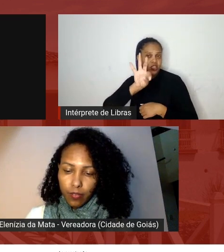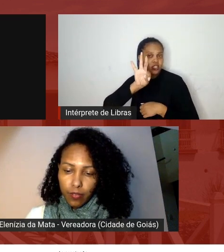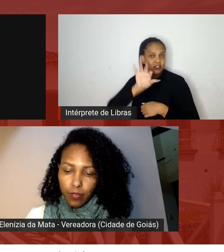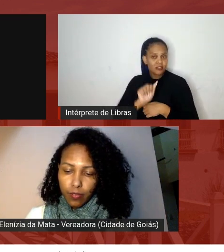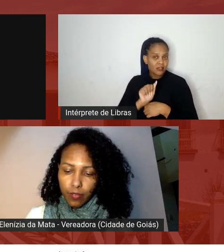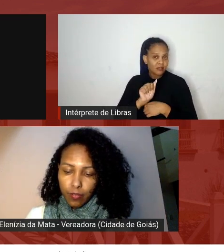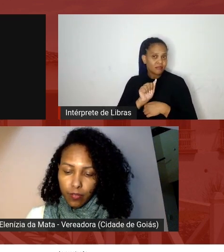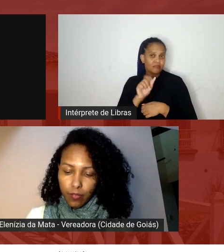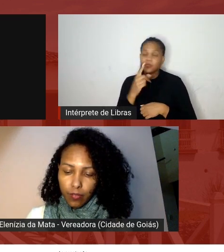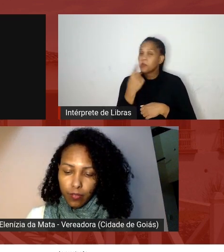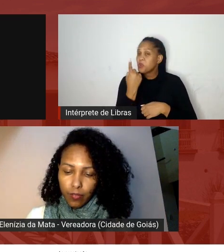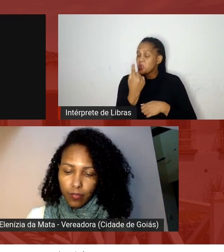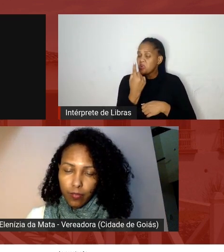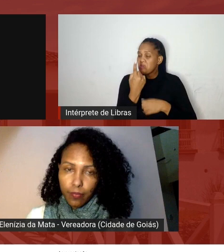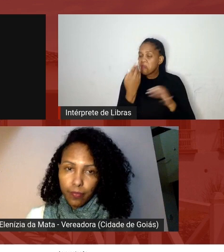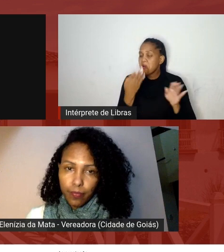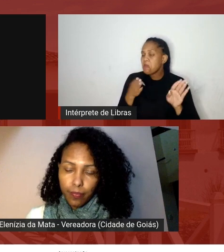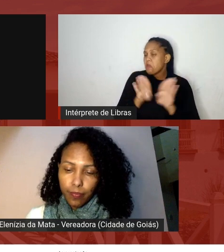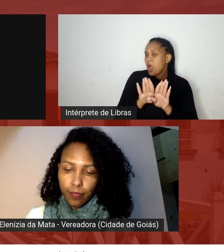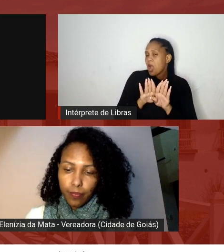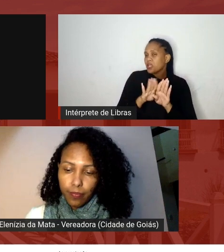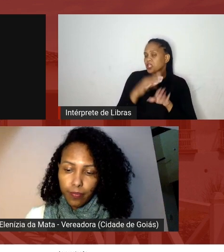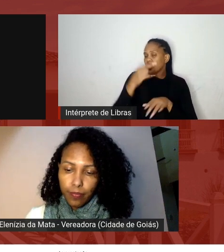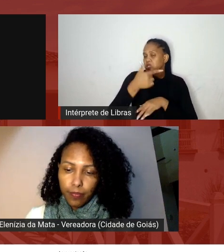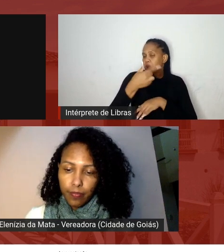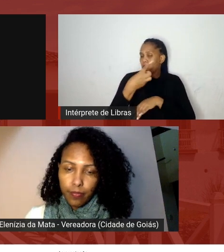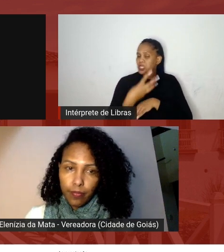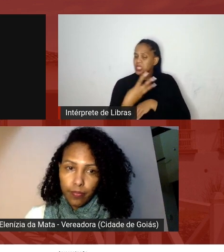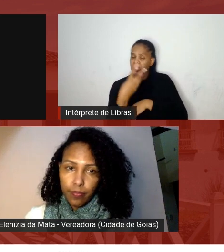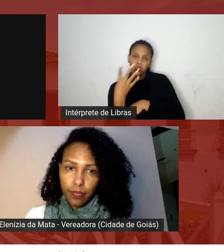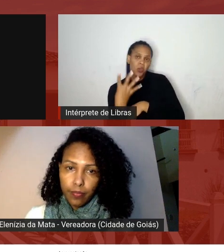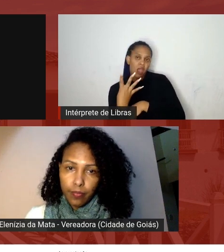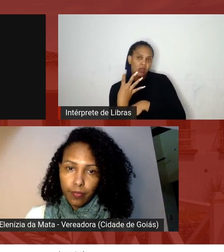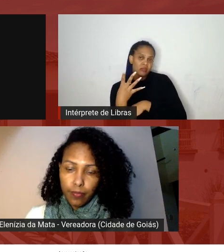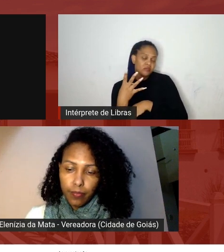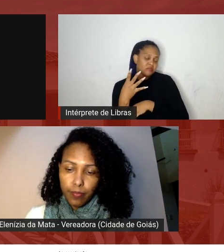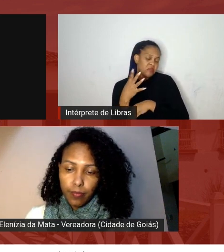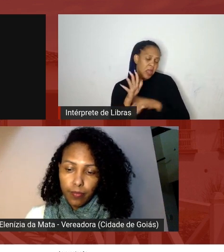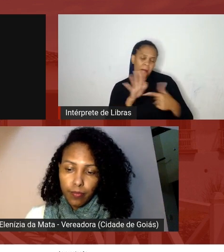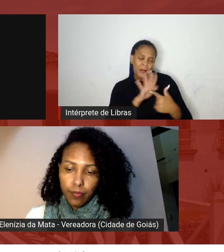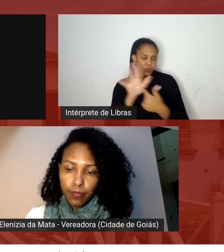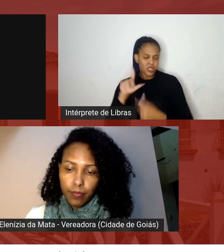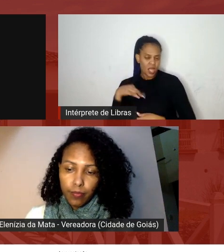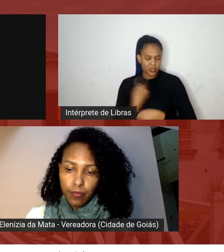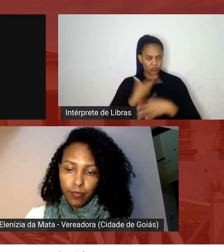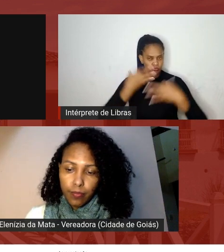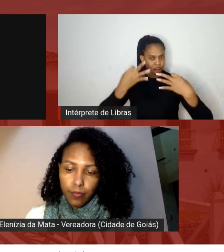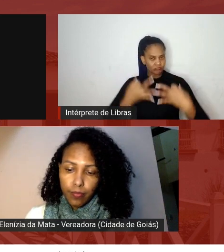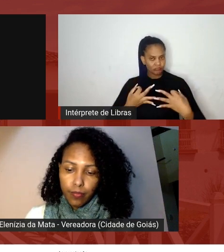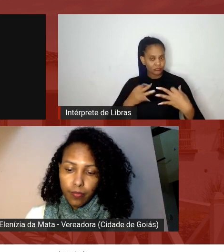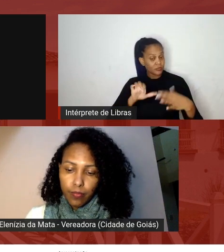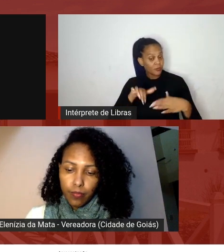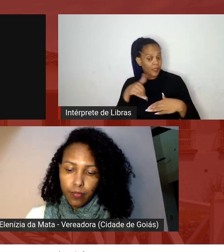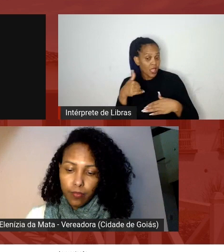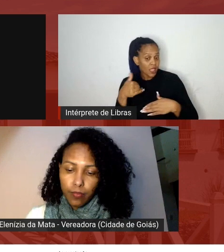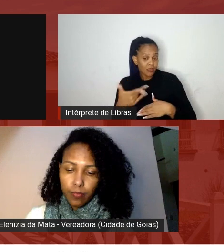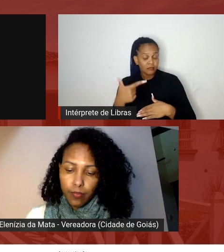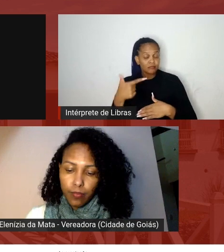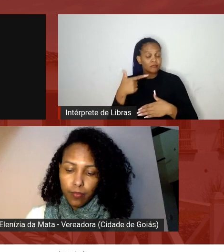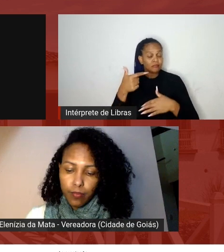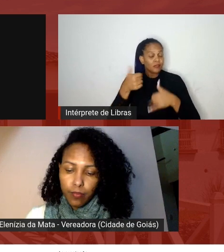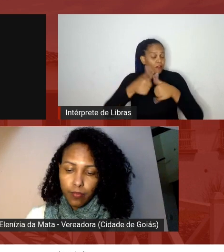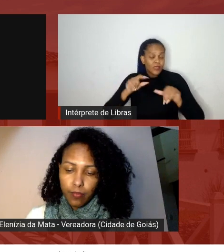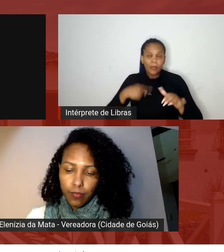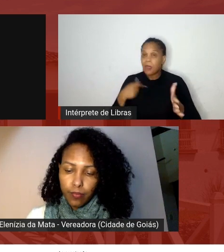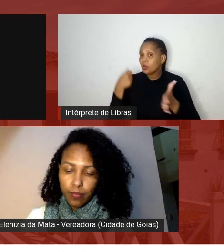de dois três quatro para parecer que somos politicamente retos então fica esse meu apelo essa